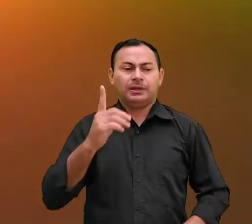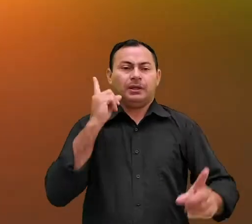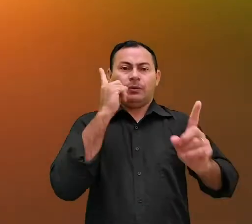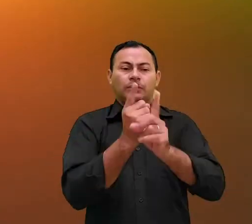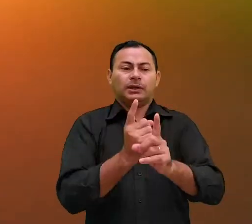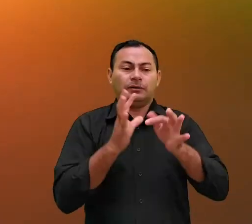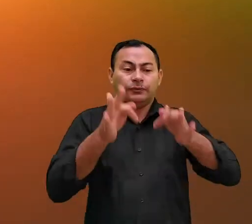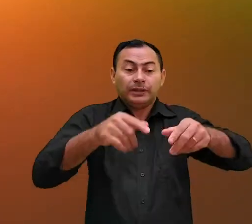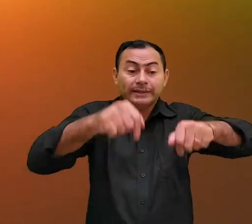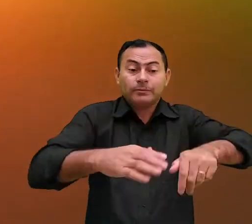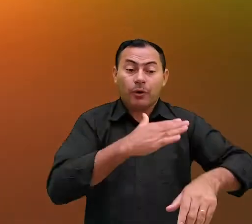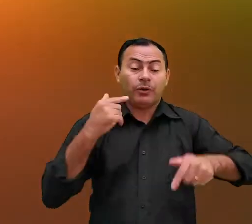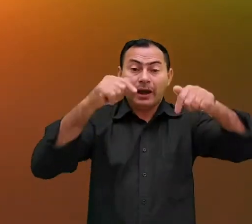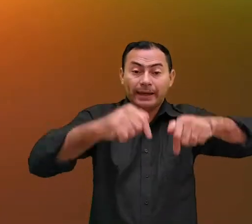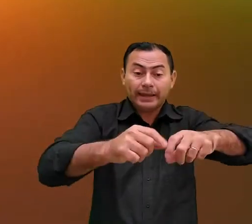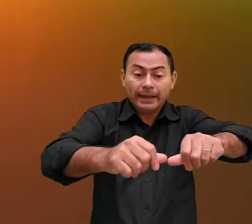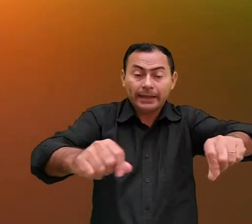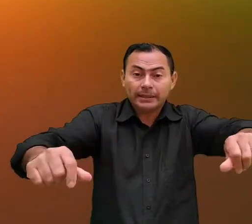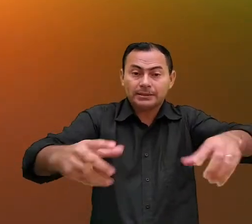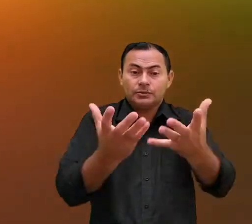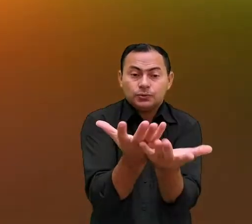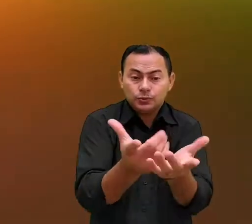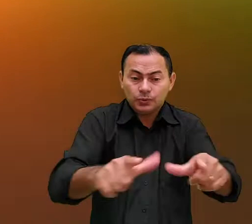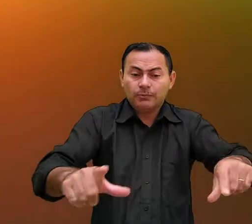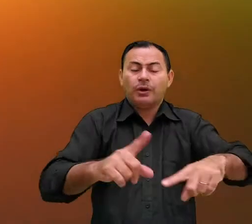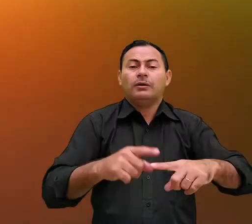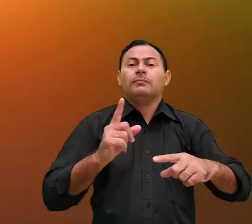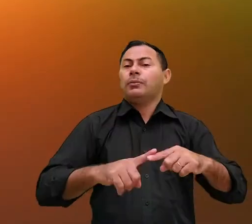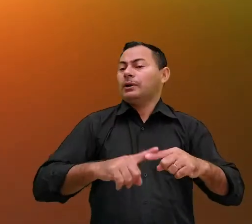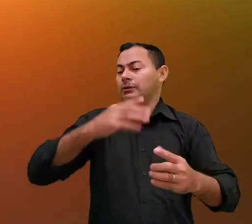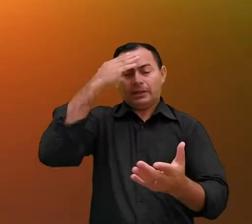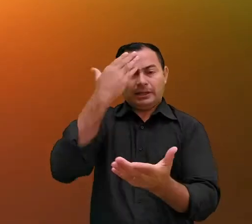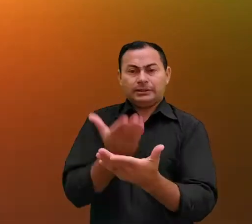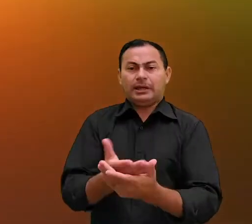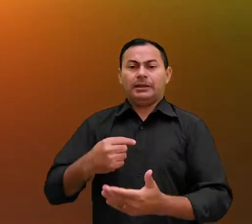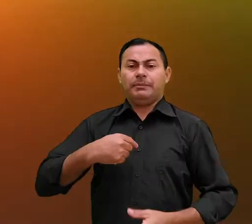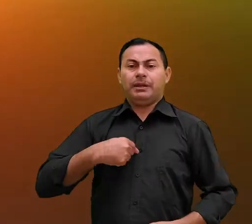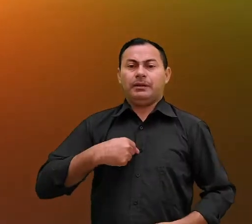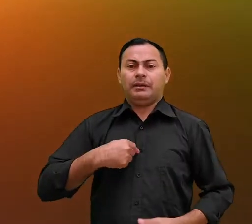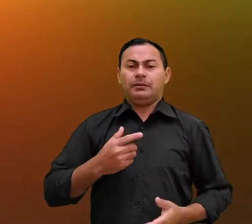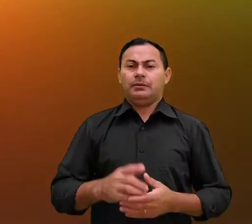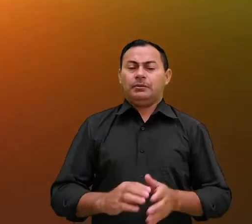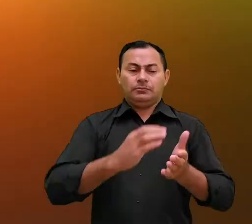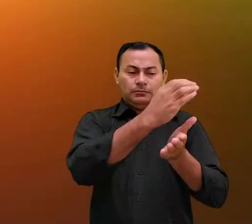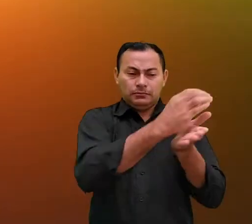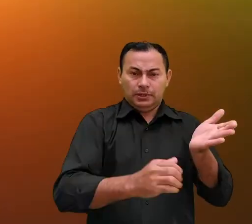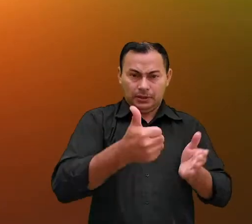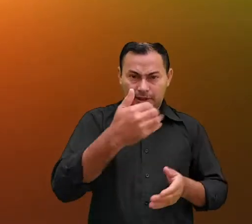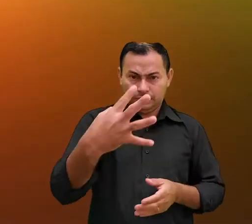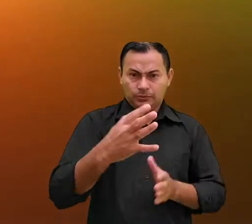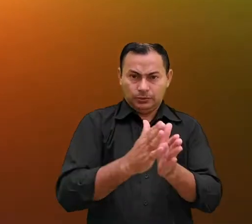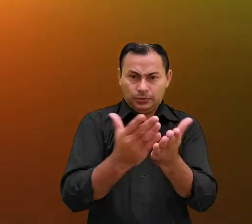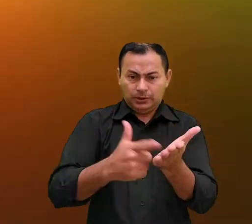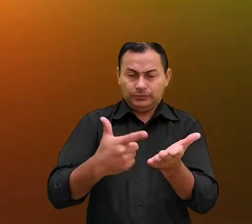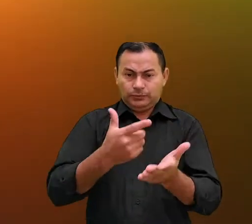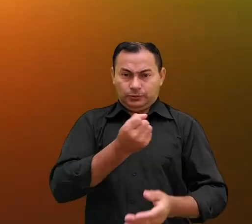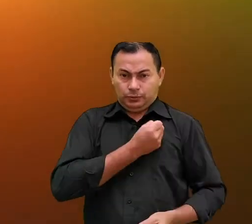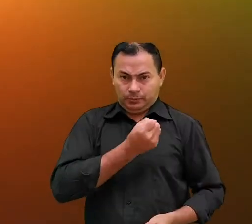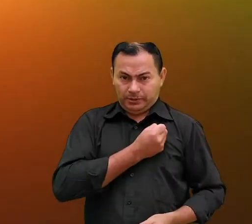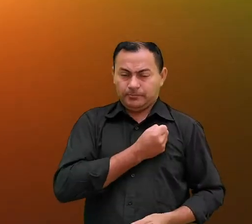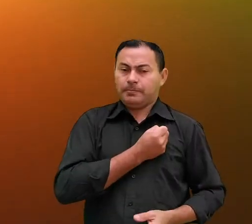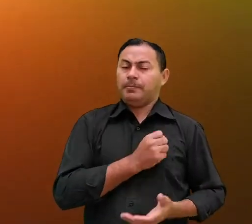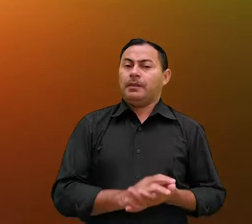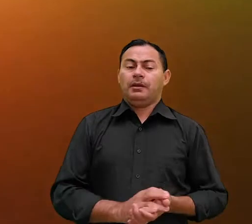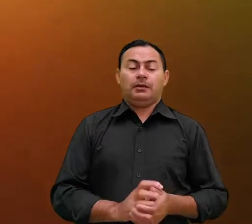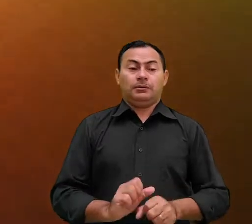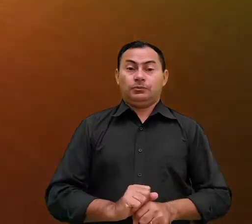encontrarão seu fim neste deserto a que morrerão porque não creram O capítulo 14 do livro de Números